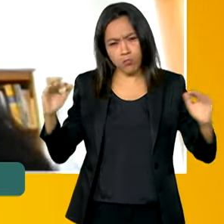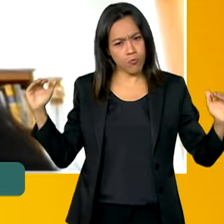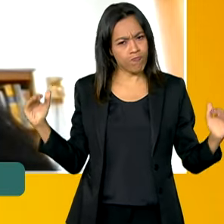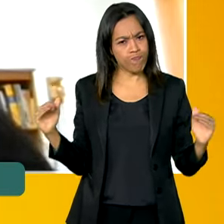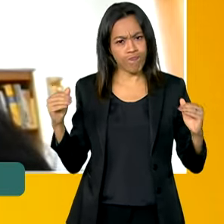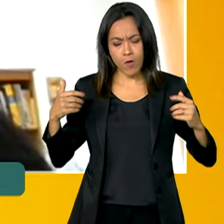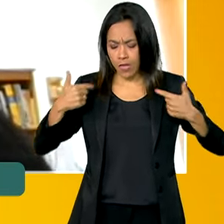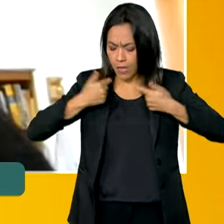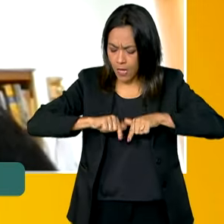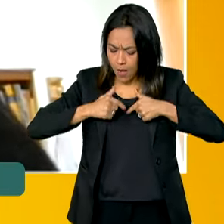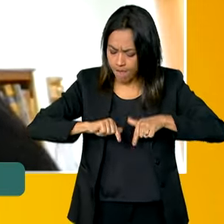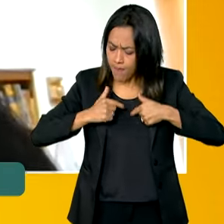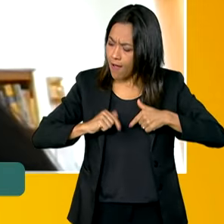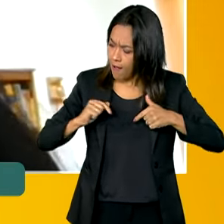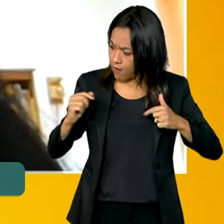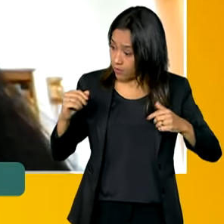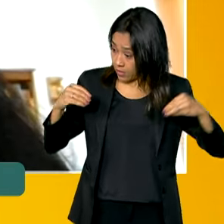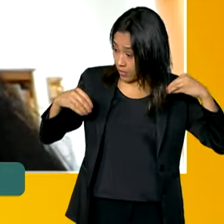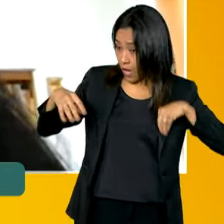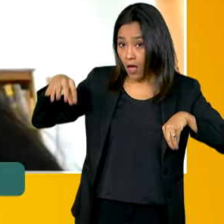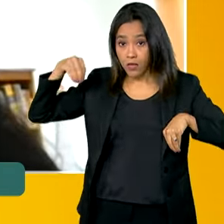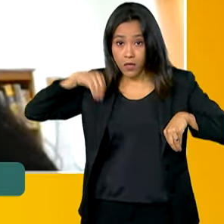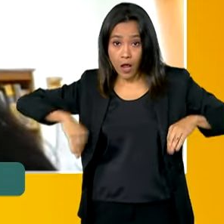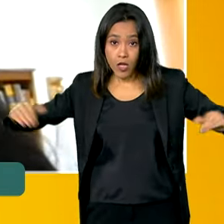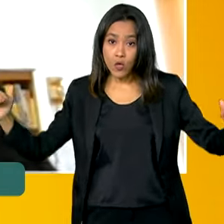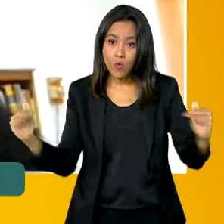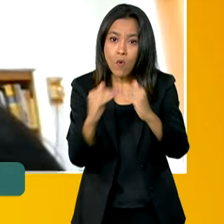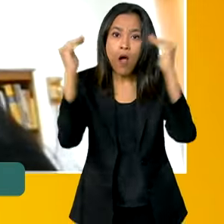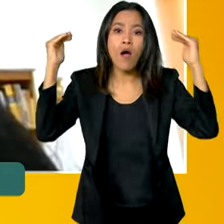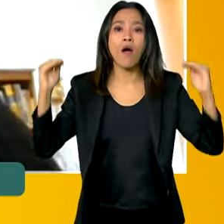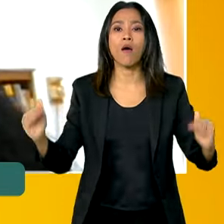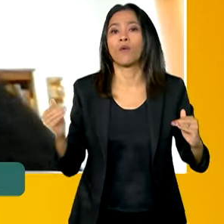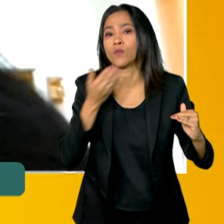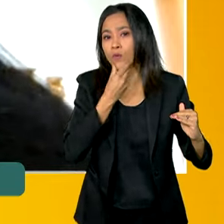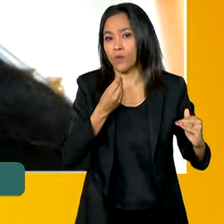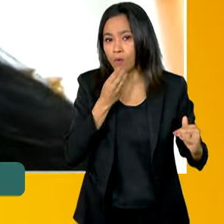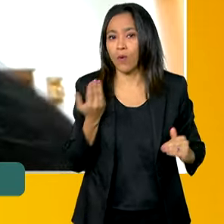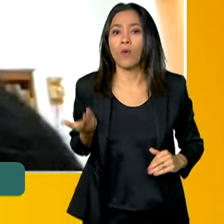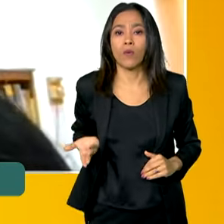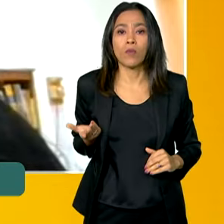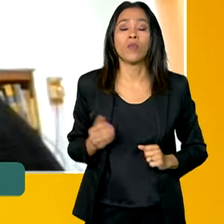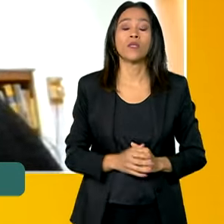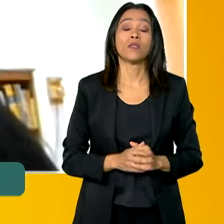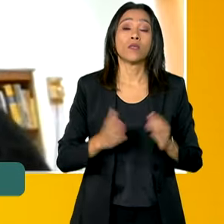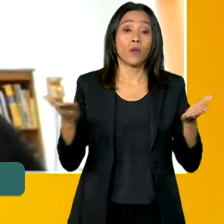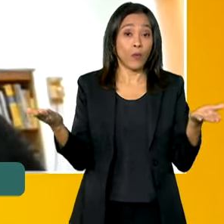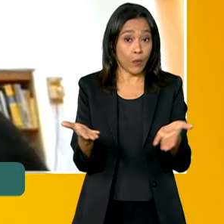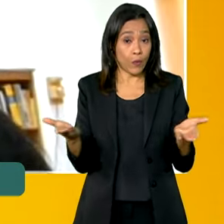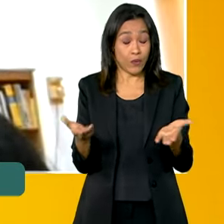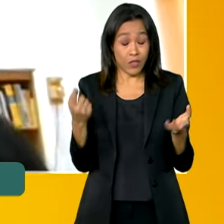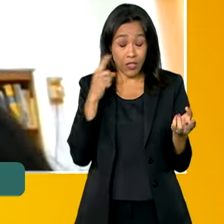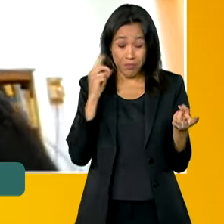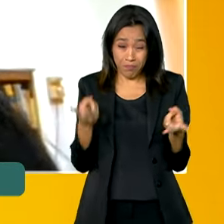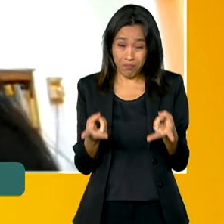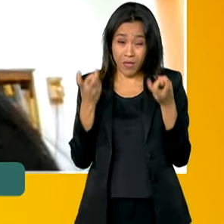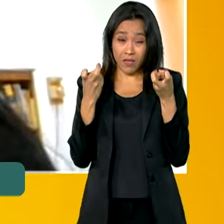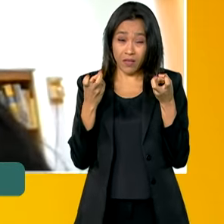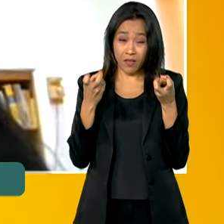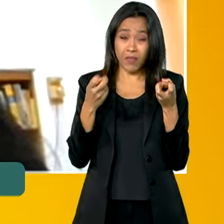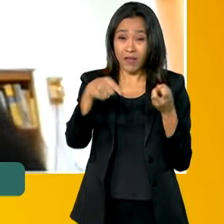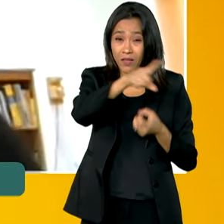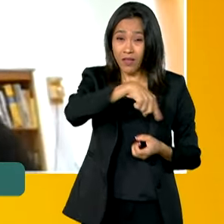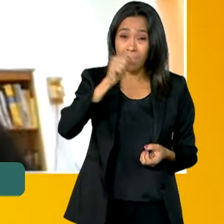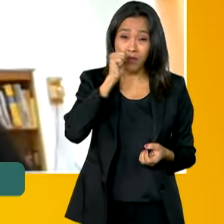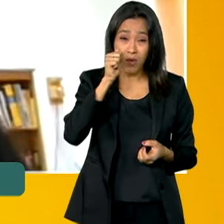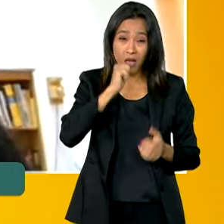o mesmo nível salarial, tendo a mesma formação que os homens. Hoje, a gente presencia uma realidade em que as mulheres continuam